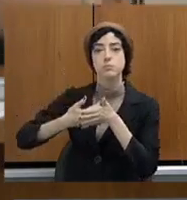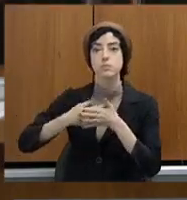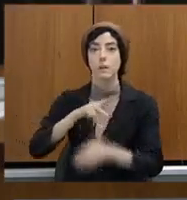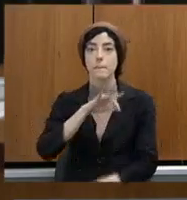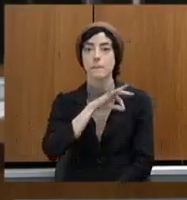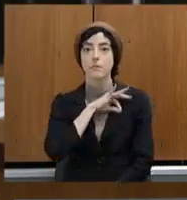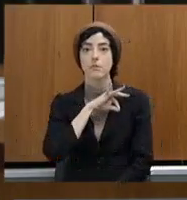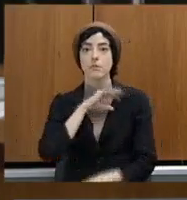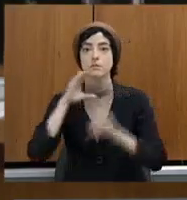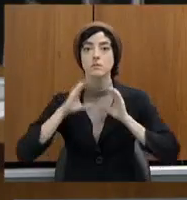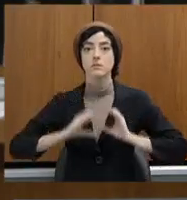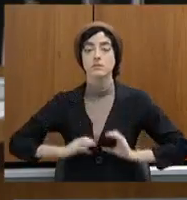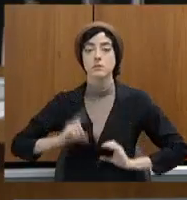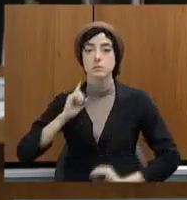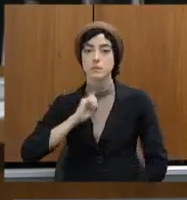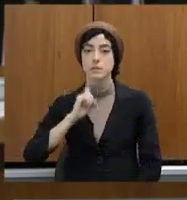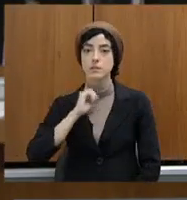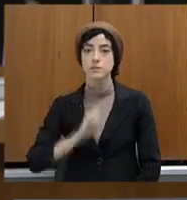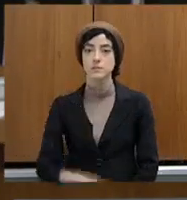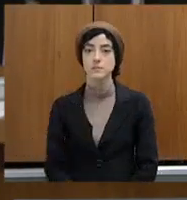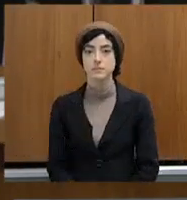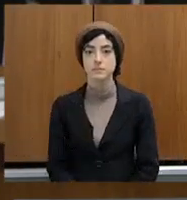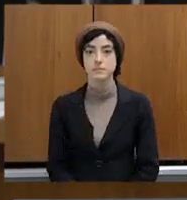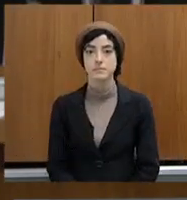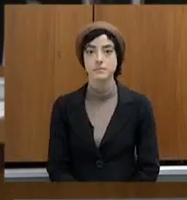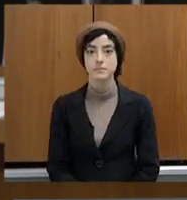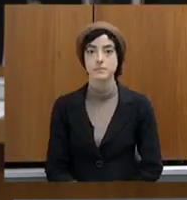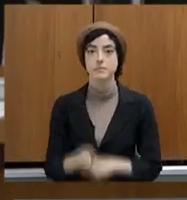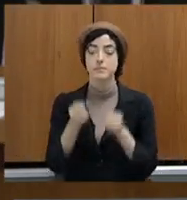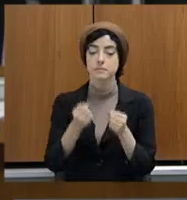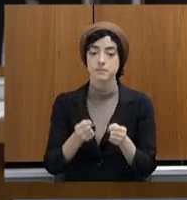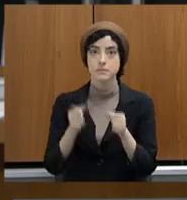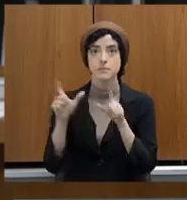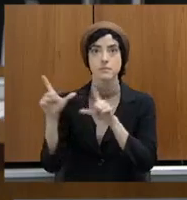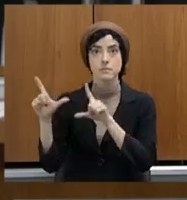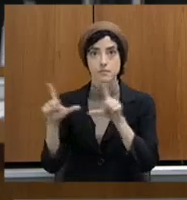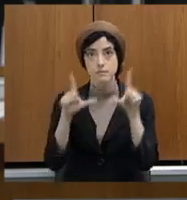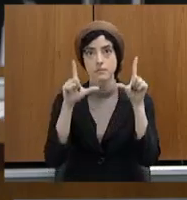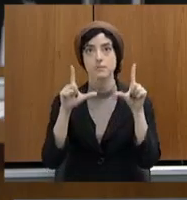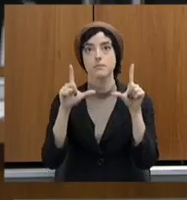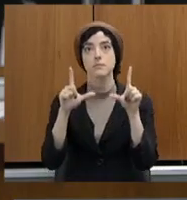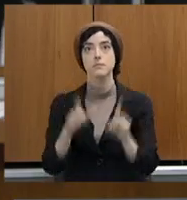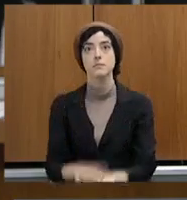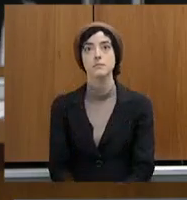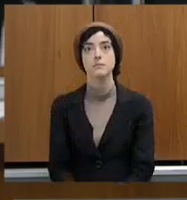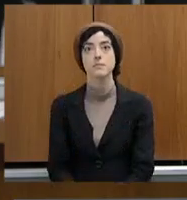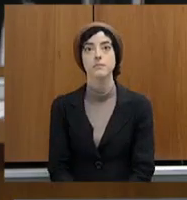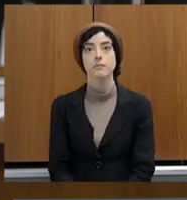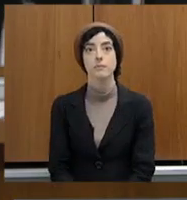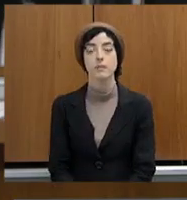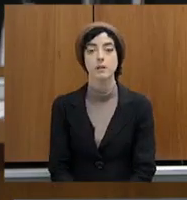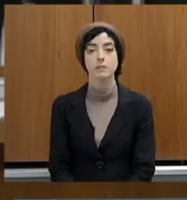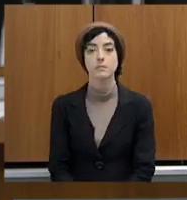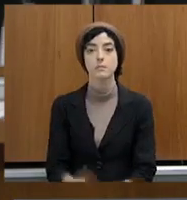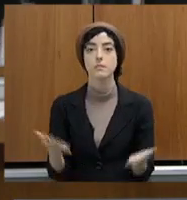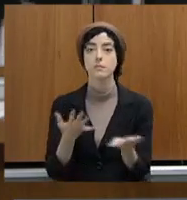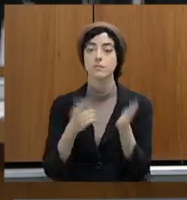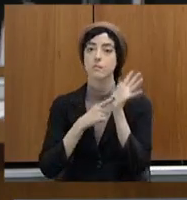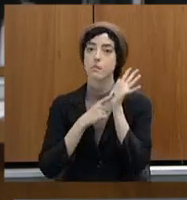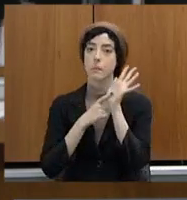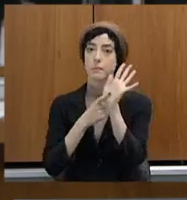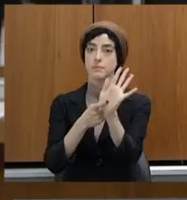Pode passar para a primeira lâmina, por gentileza. Nós temos uma apresentação, neste momento, que